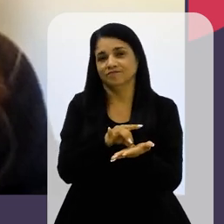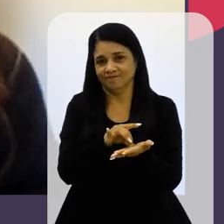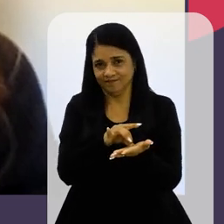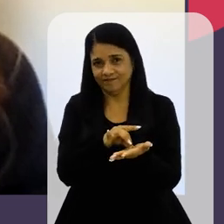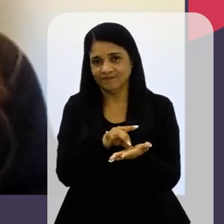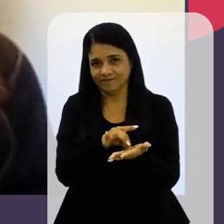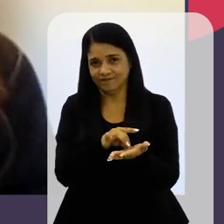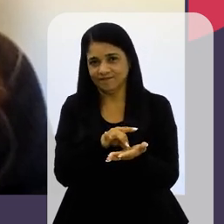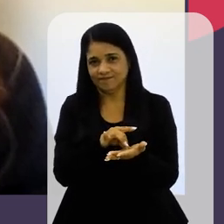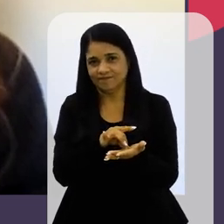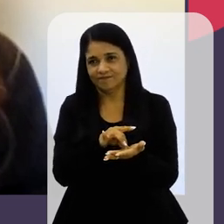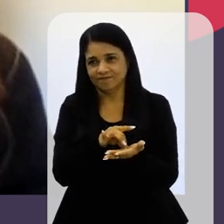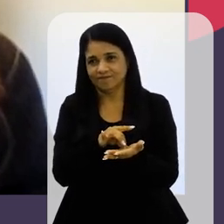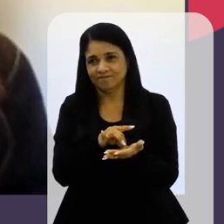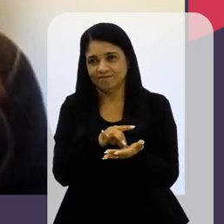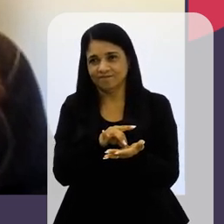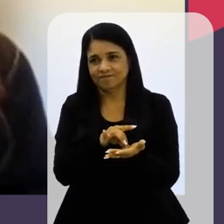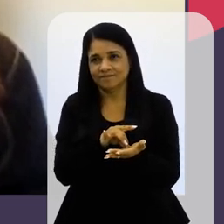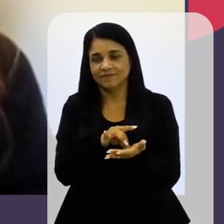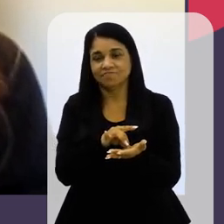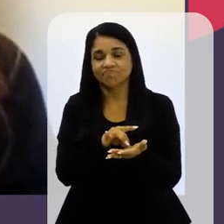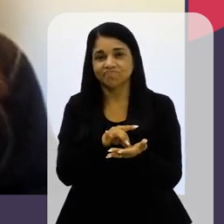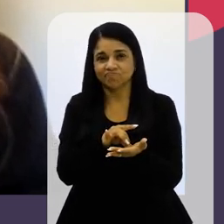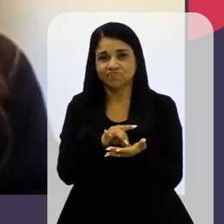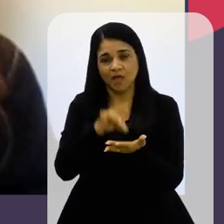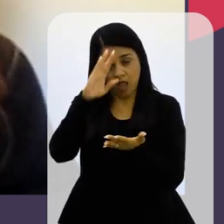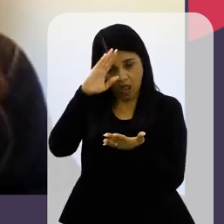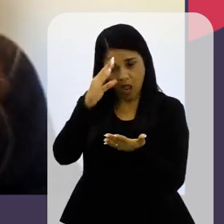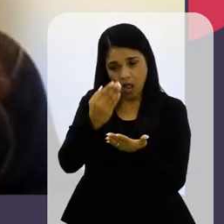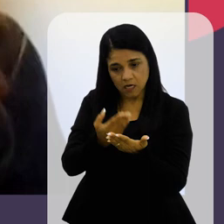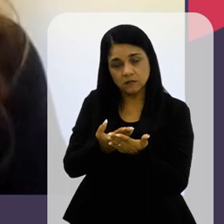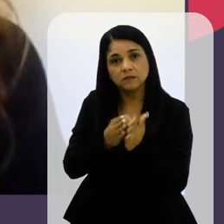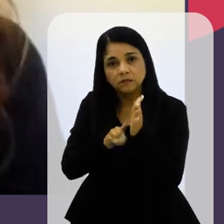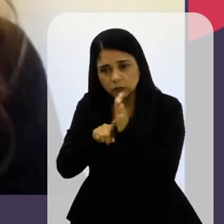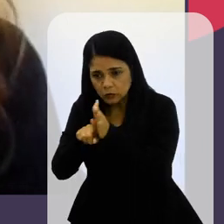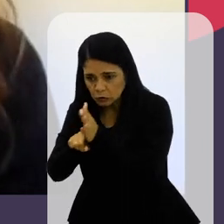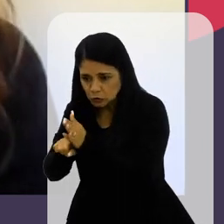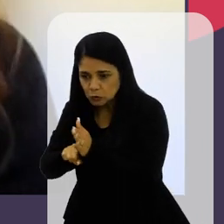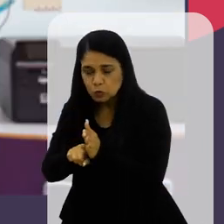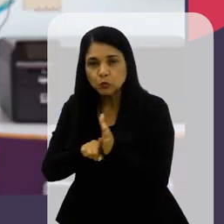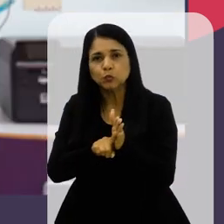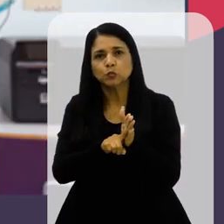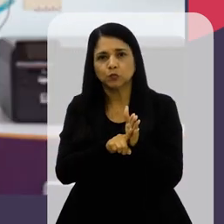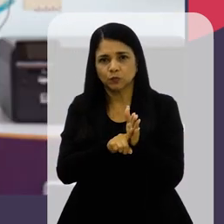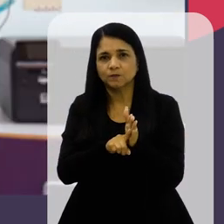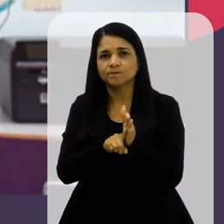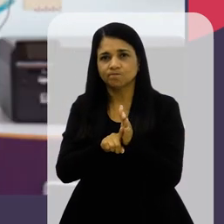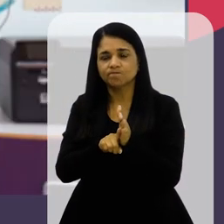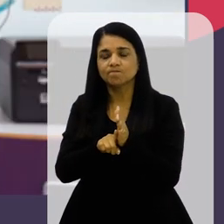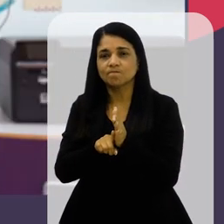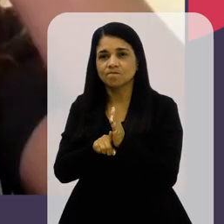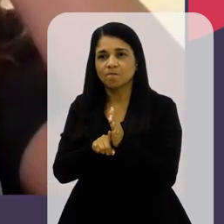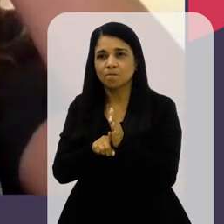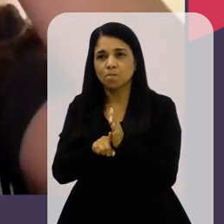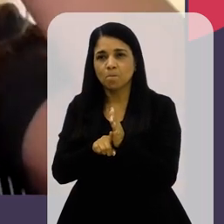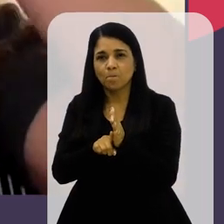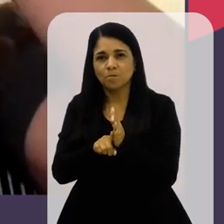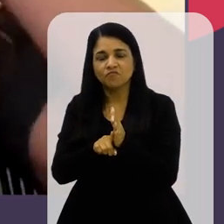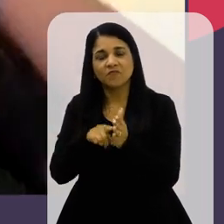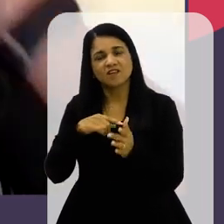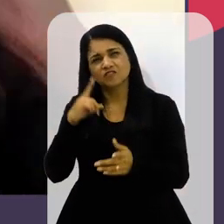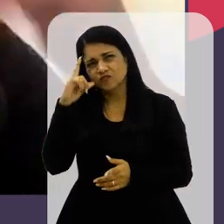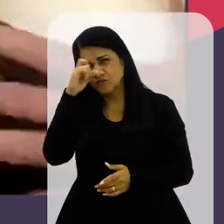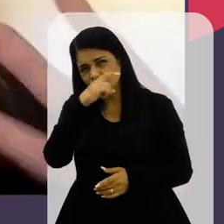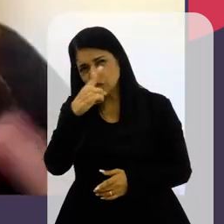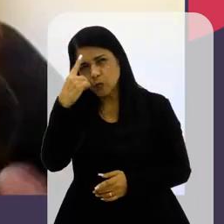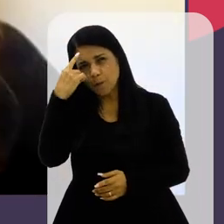forma Que desse Credibilidade Para o estudo Porque É difícil A